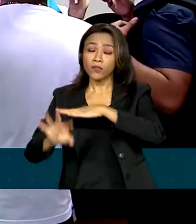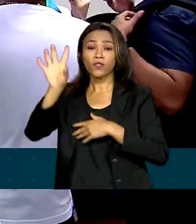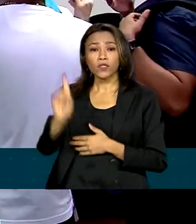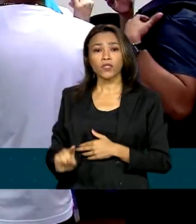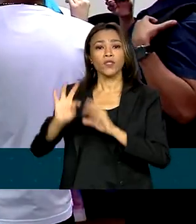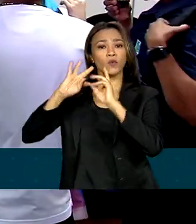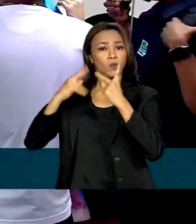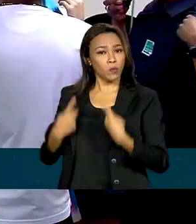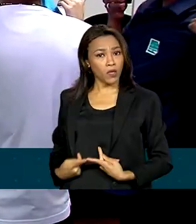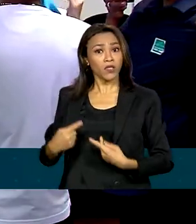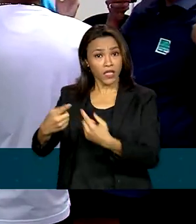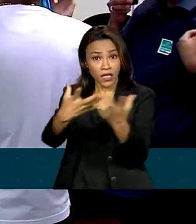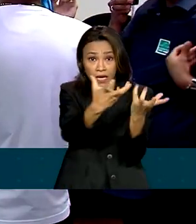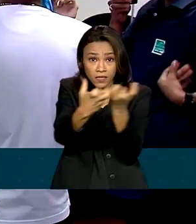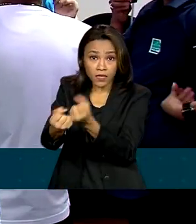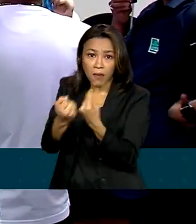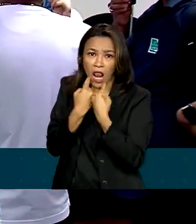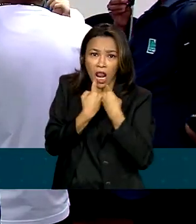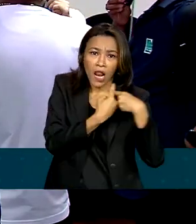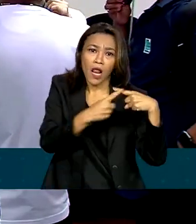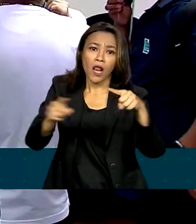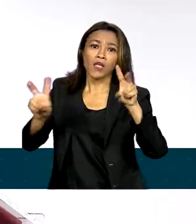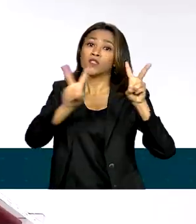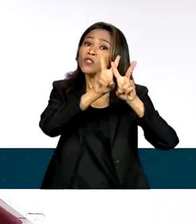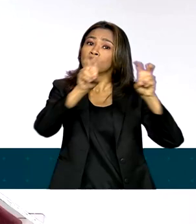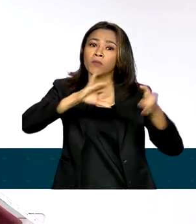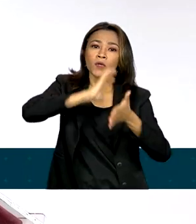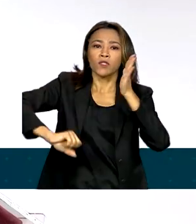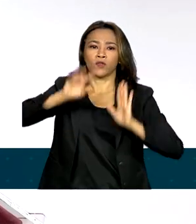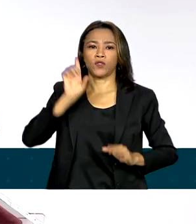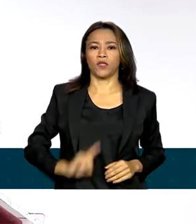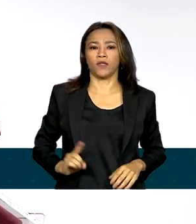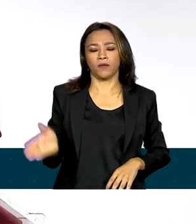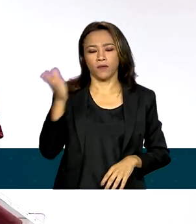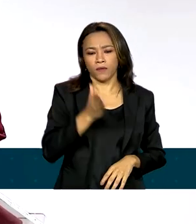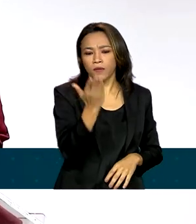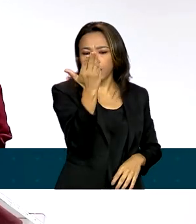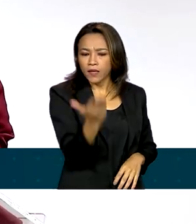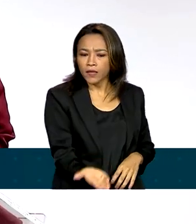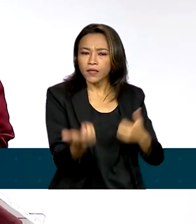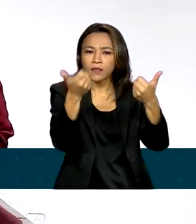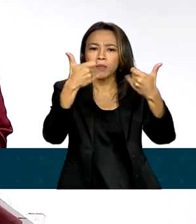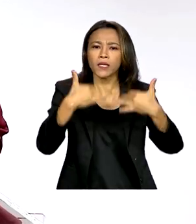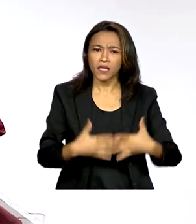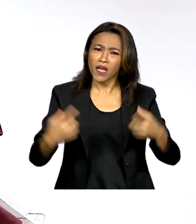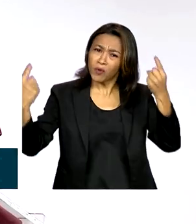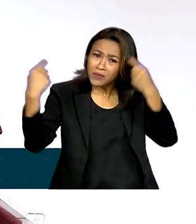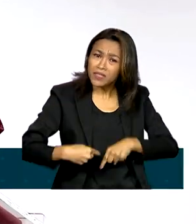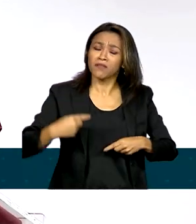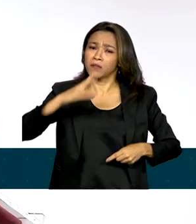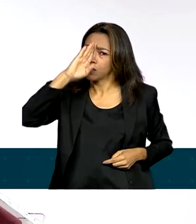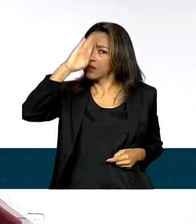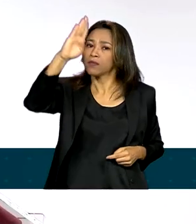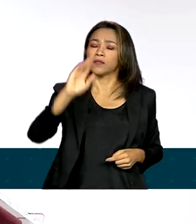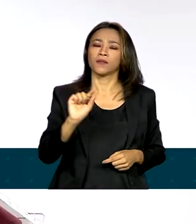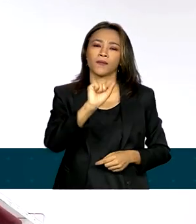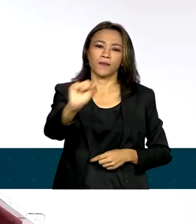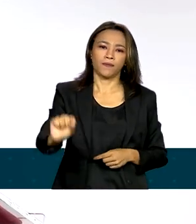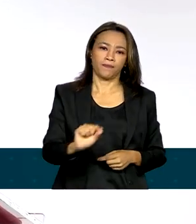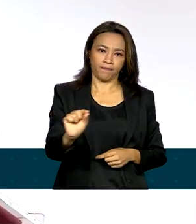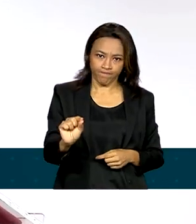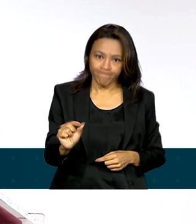que recebem denúncias de violações. Isso perpassa por um desafio principal, que é ajudar